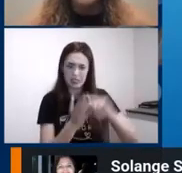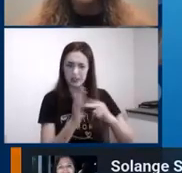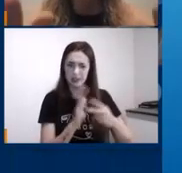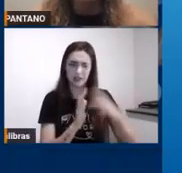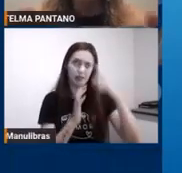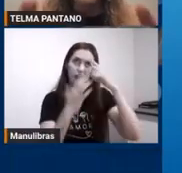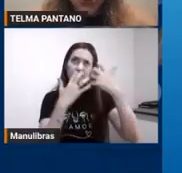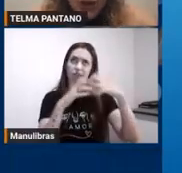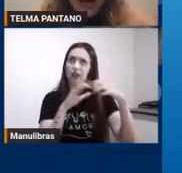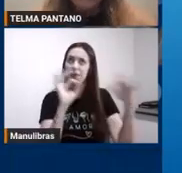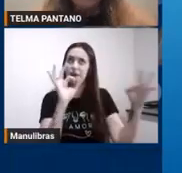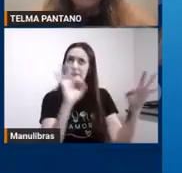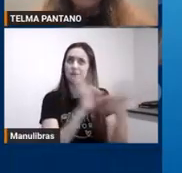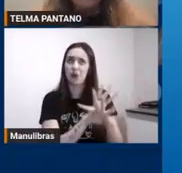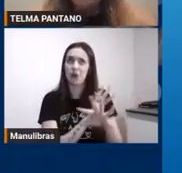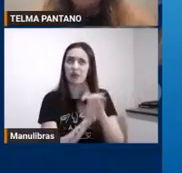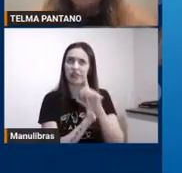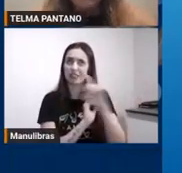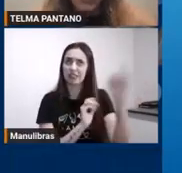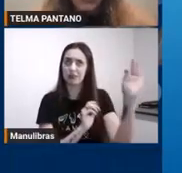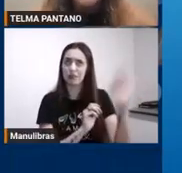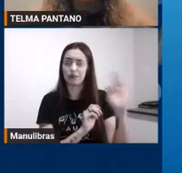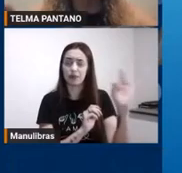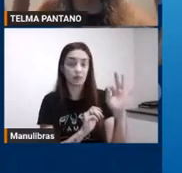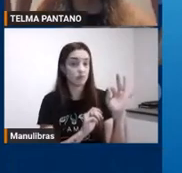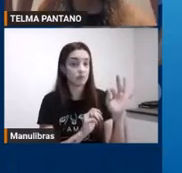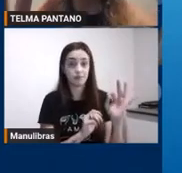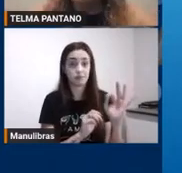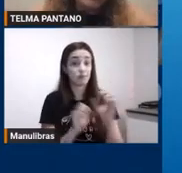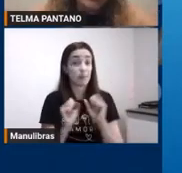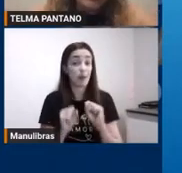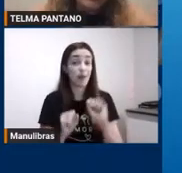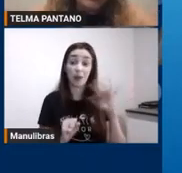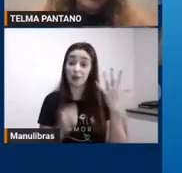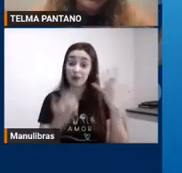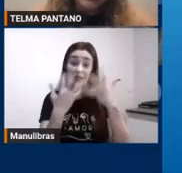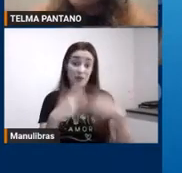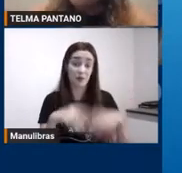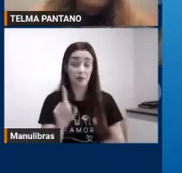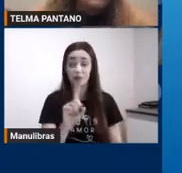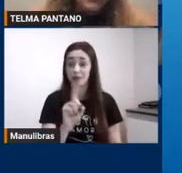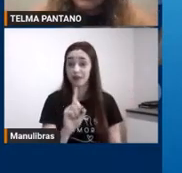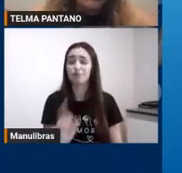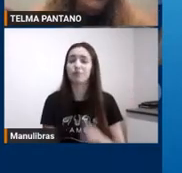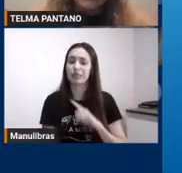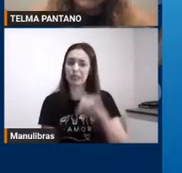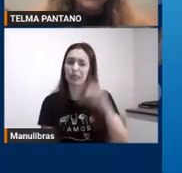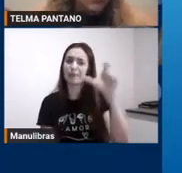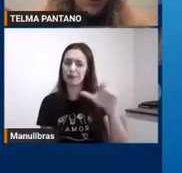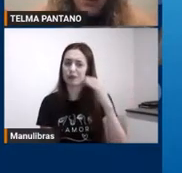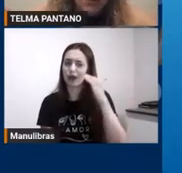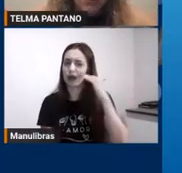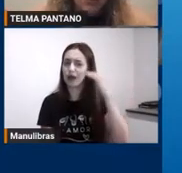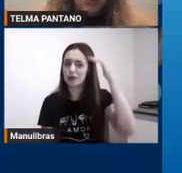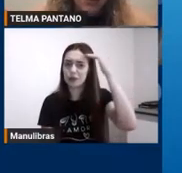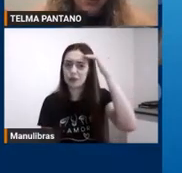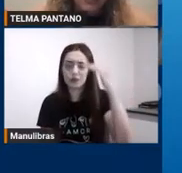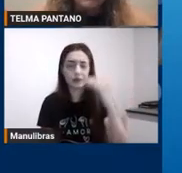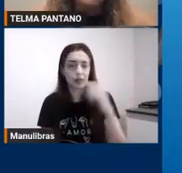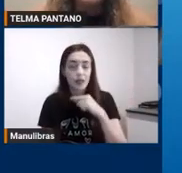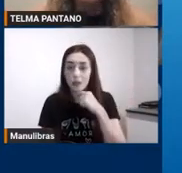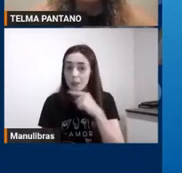que elas vão funcionar a gente tem adultos que não conseguem tomar decisões